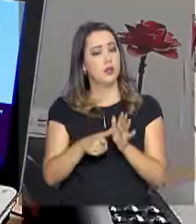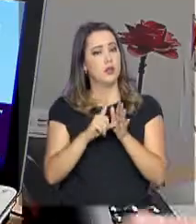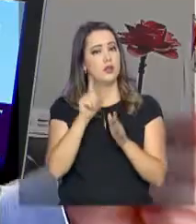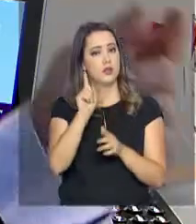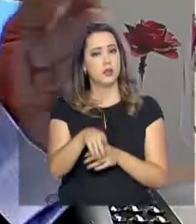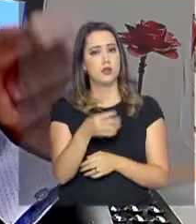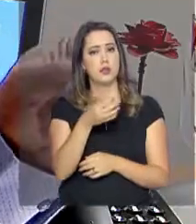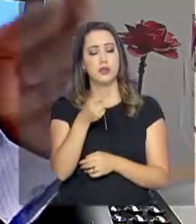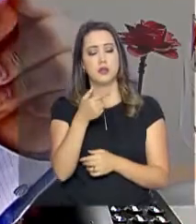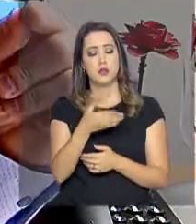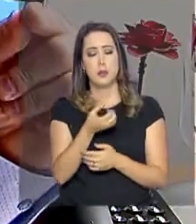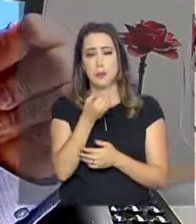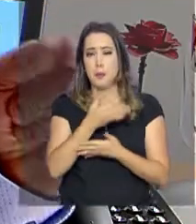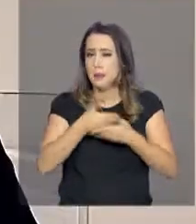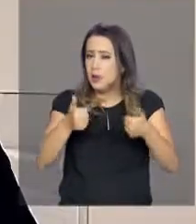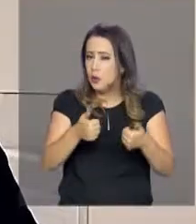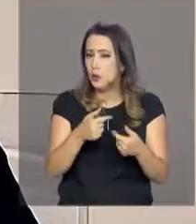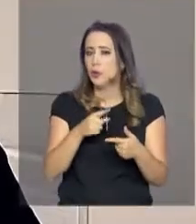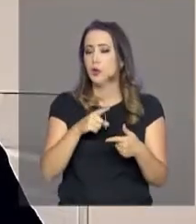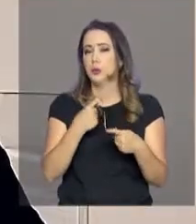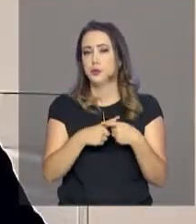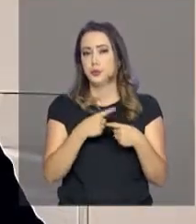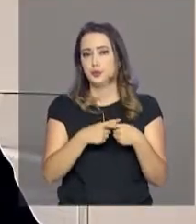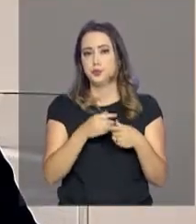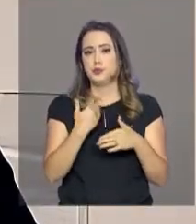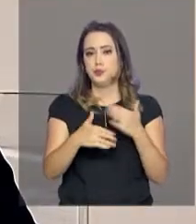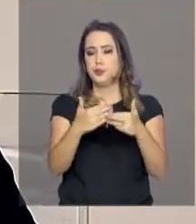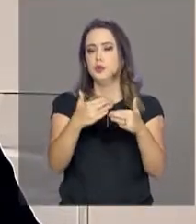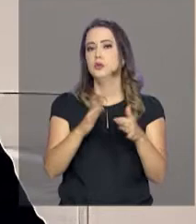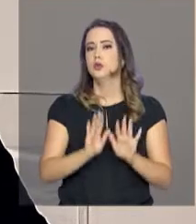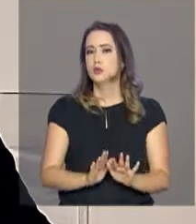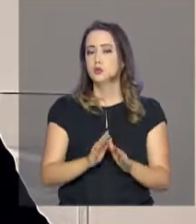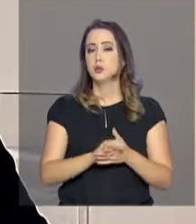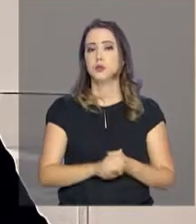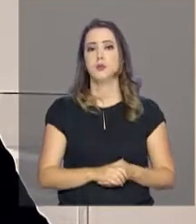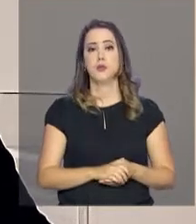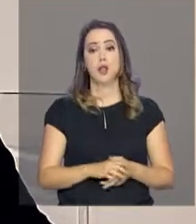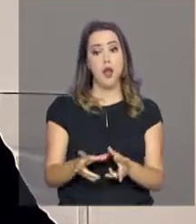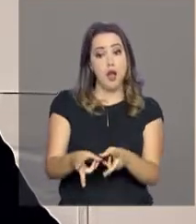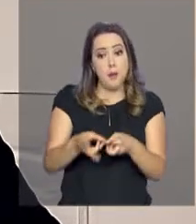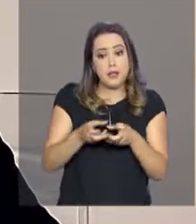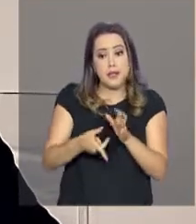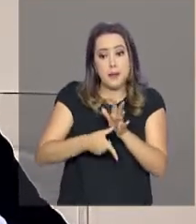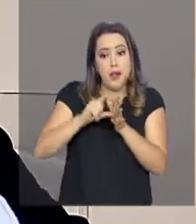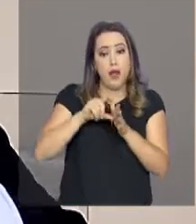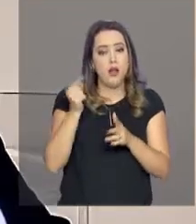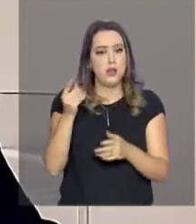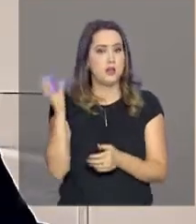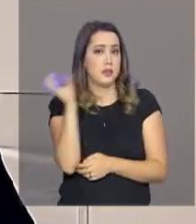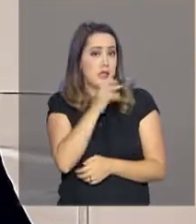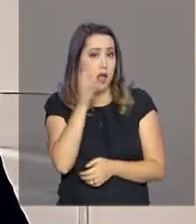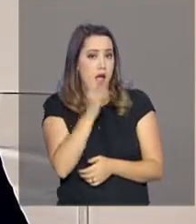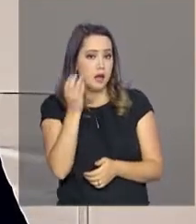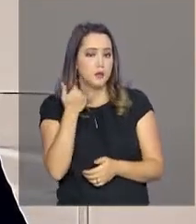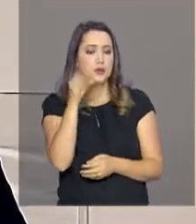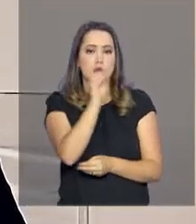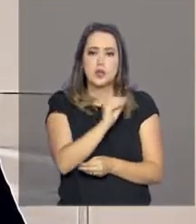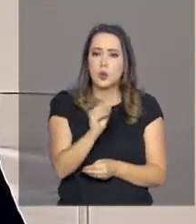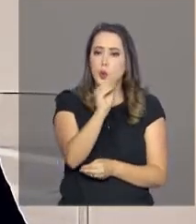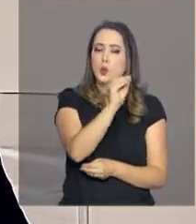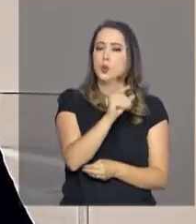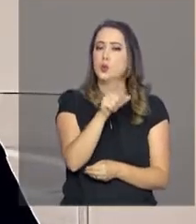pode atrasar a evolução do quadro. Quanto mais cedo você diagnostica, mais tempo você tem para tomar algumas